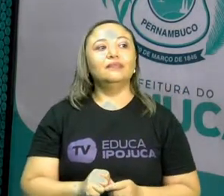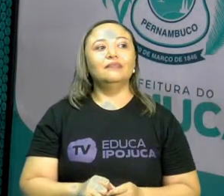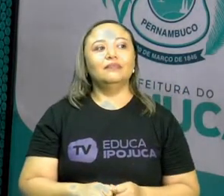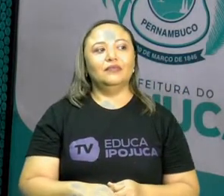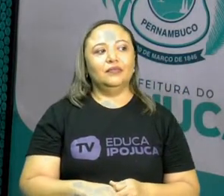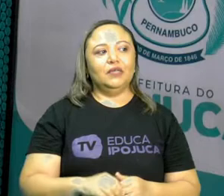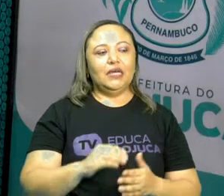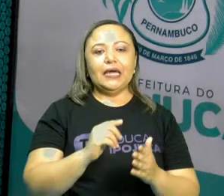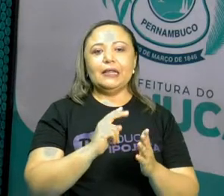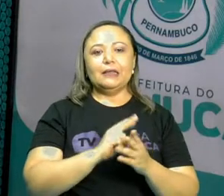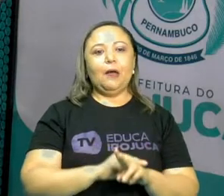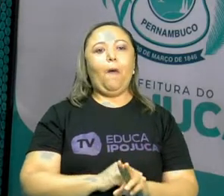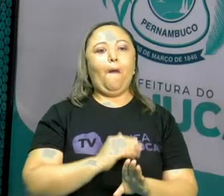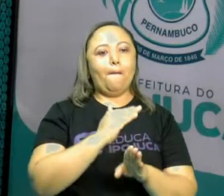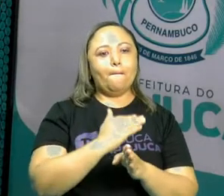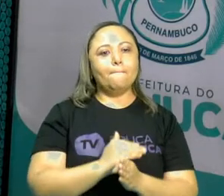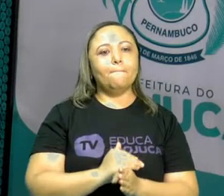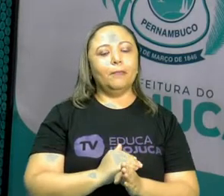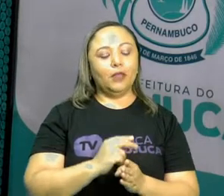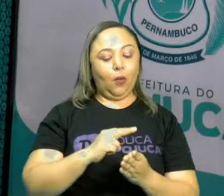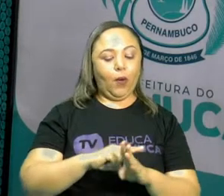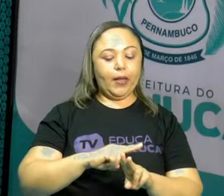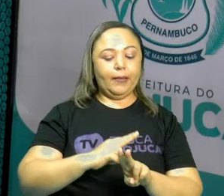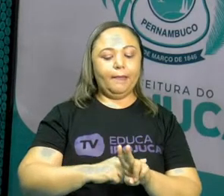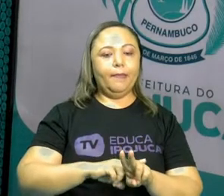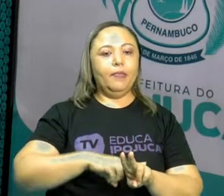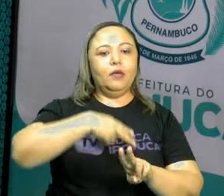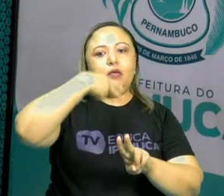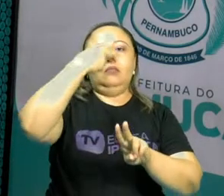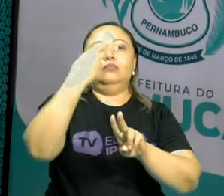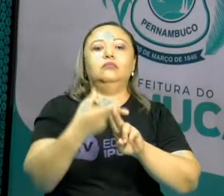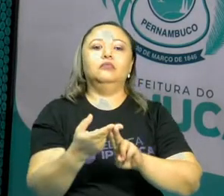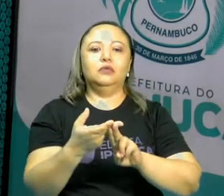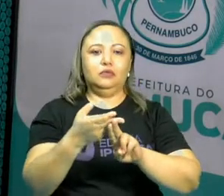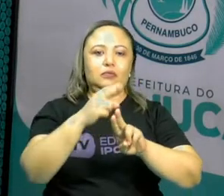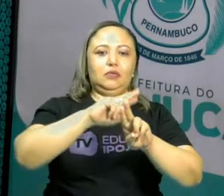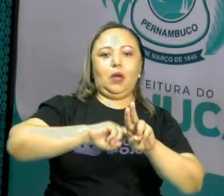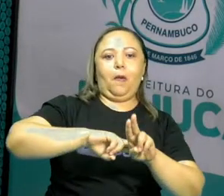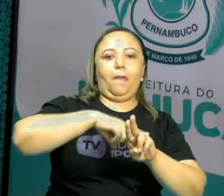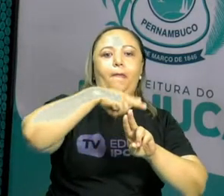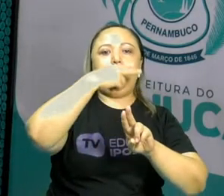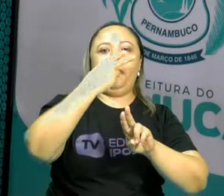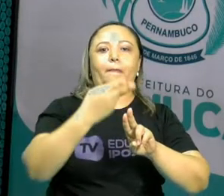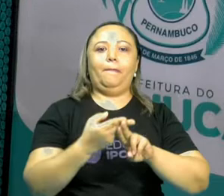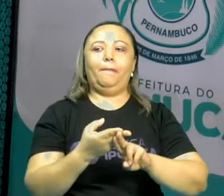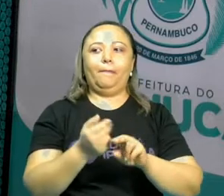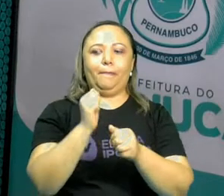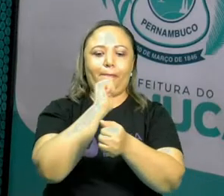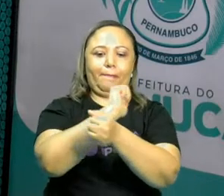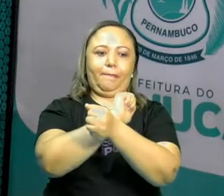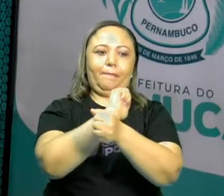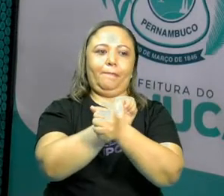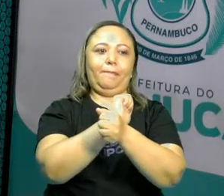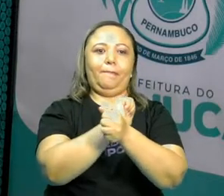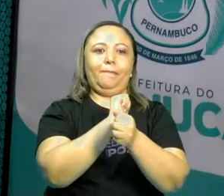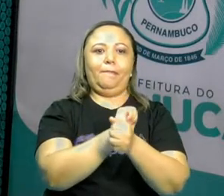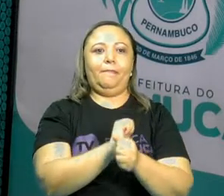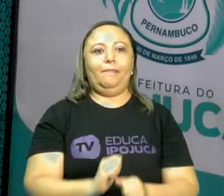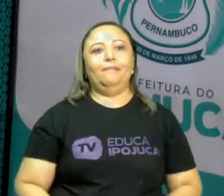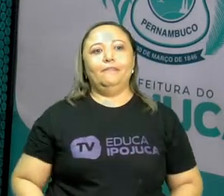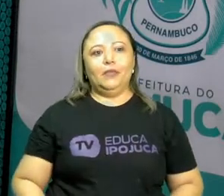múltiplos do valor de espera, do tempo de espera do ônibus de Nossa Senhora do Ó. Então, 10,